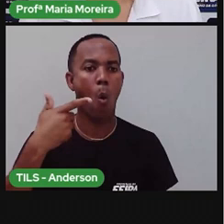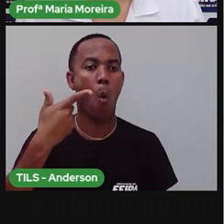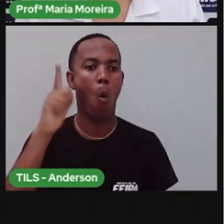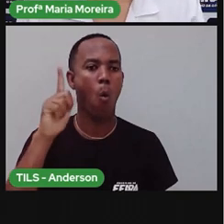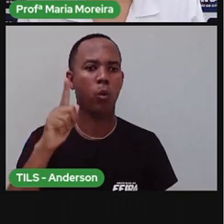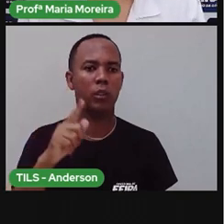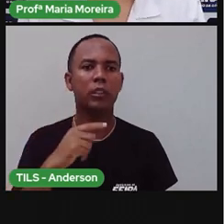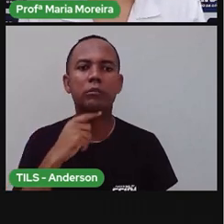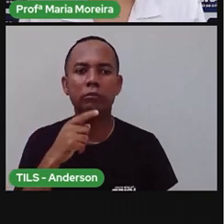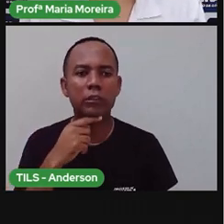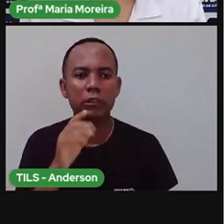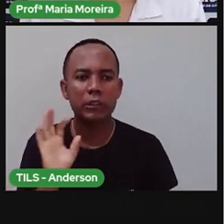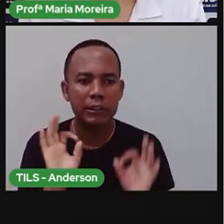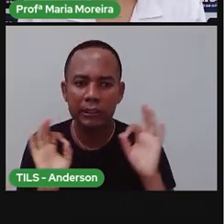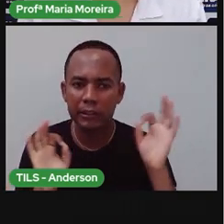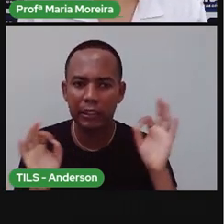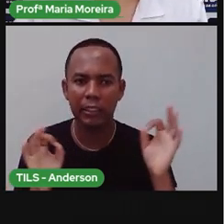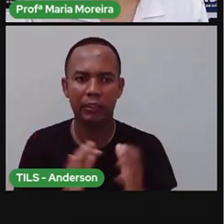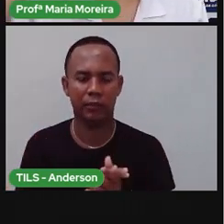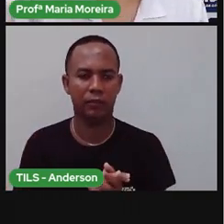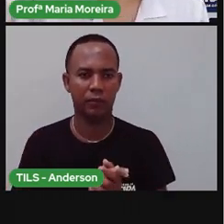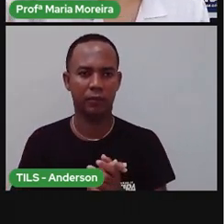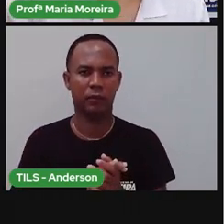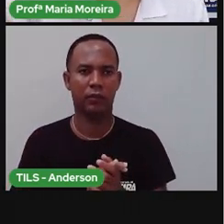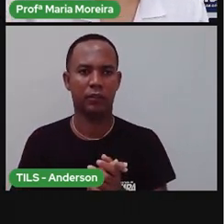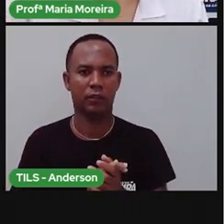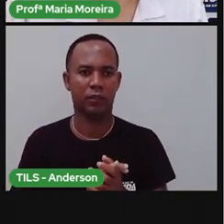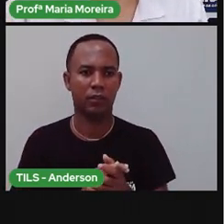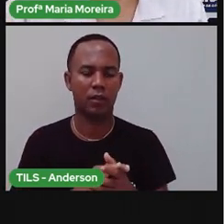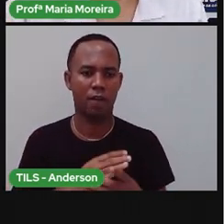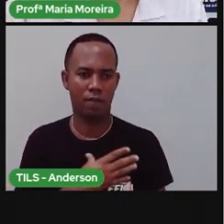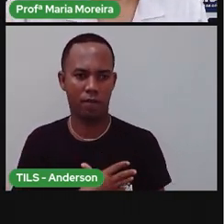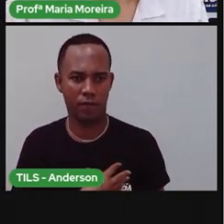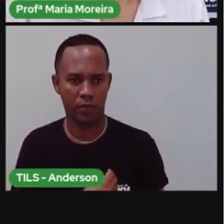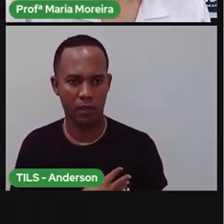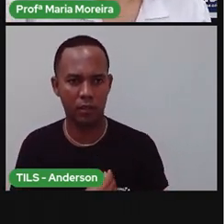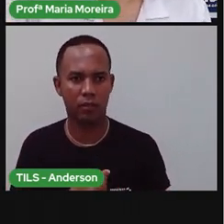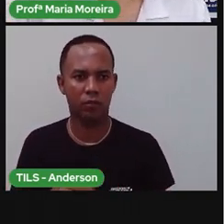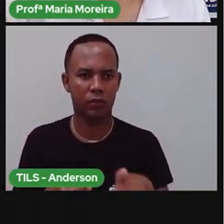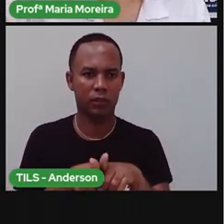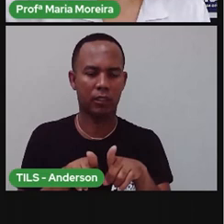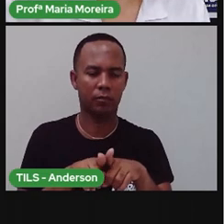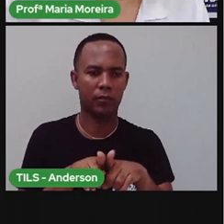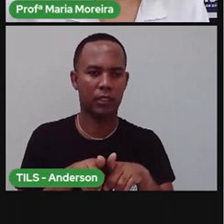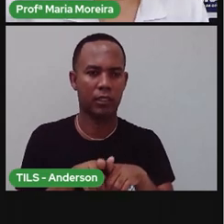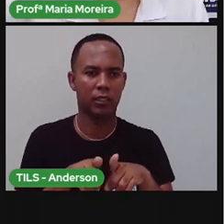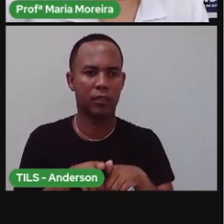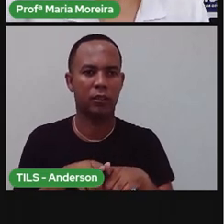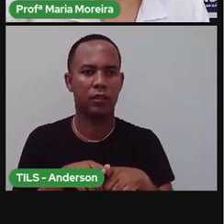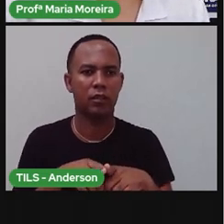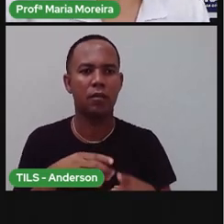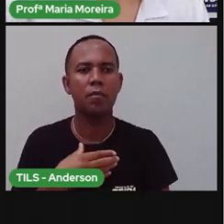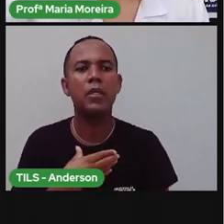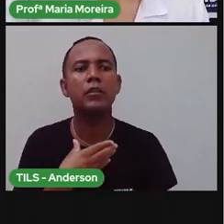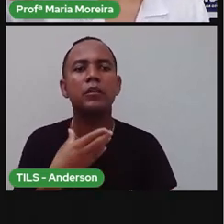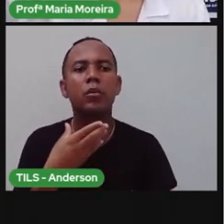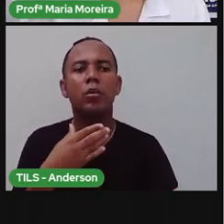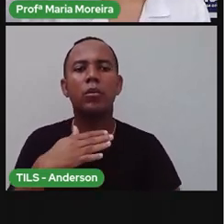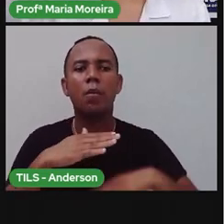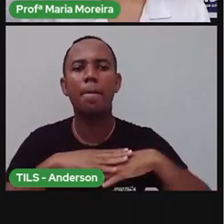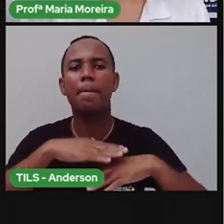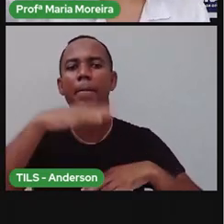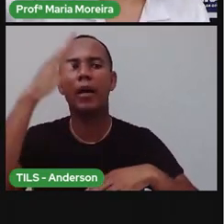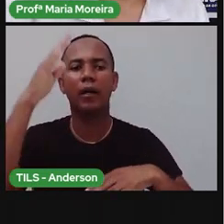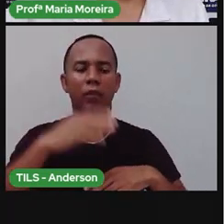morria. Essa que tinha 40 centímetros, já passava essa característica para o seu filho. Que já tinha um pescoço maior, com 60. Que